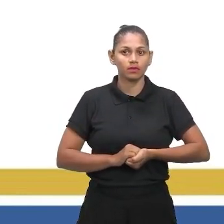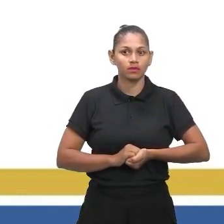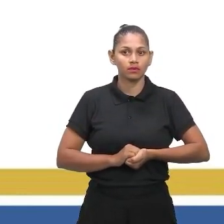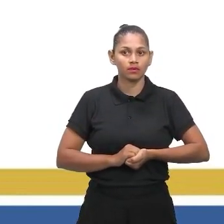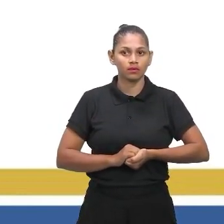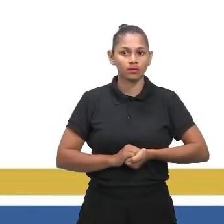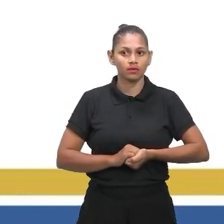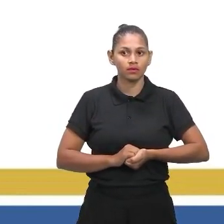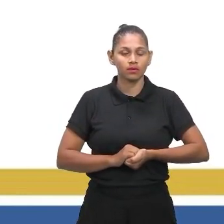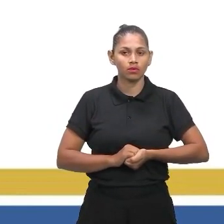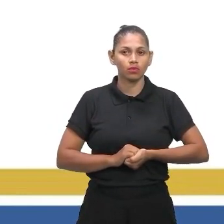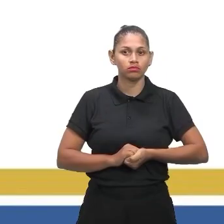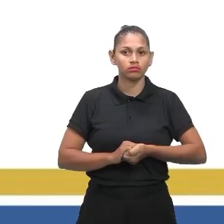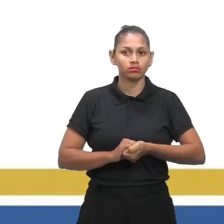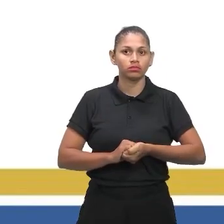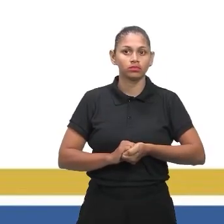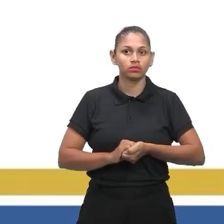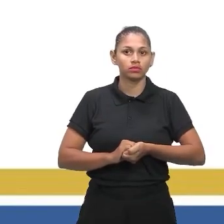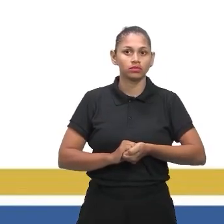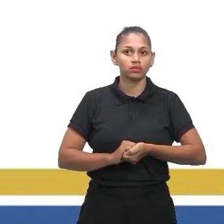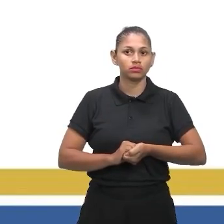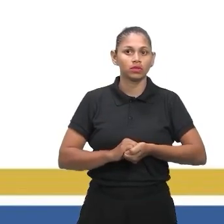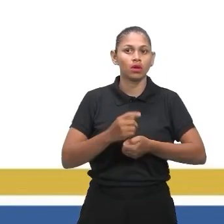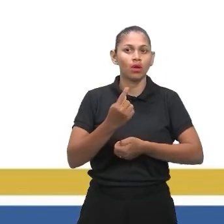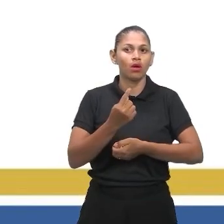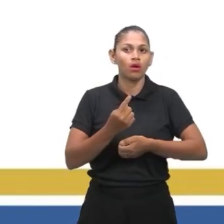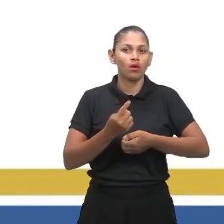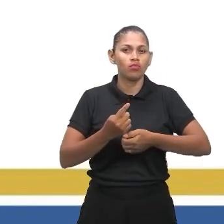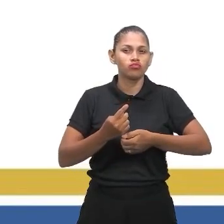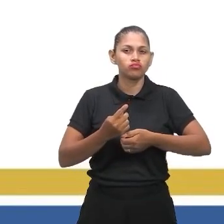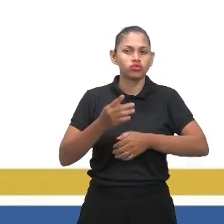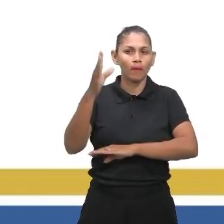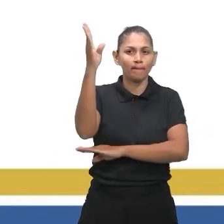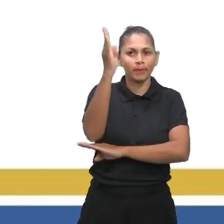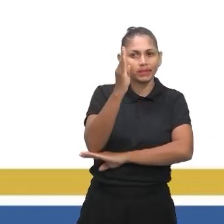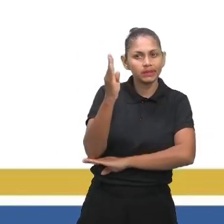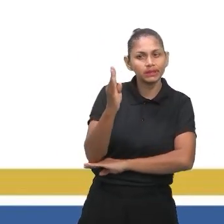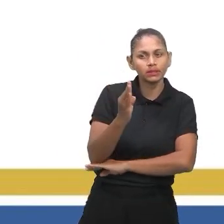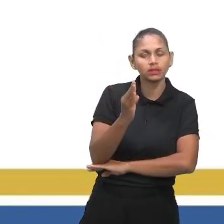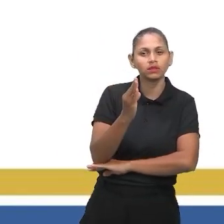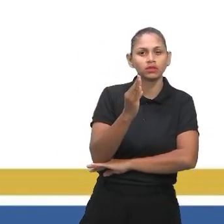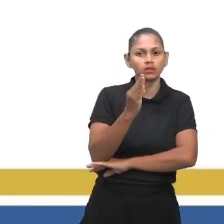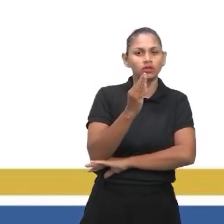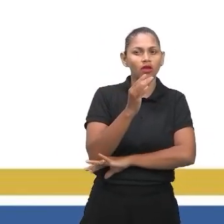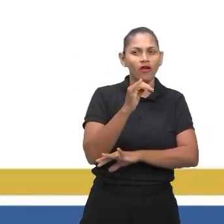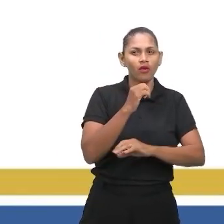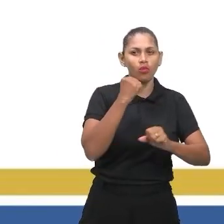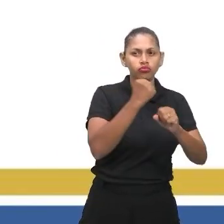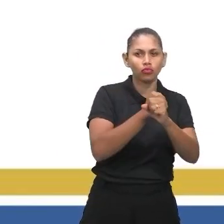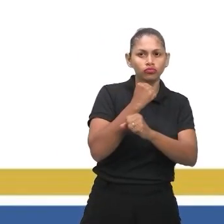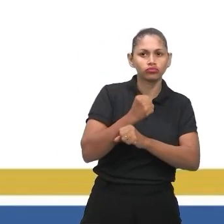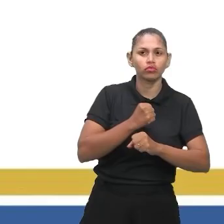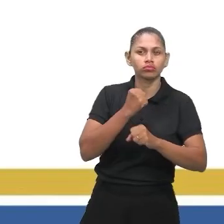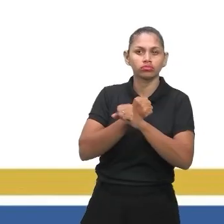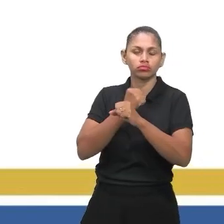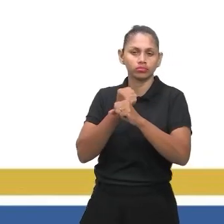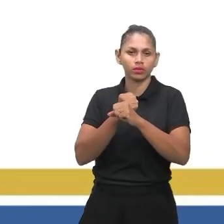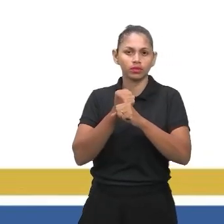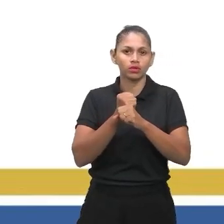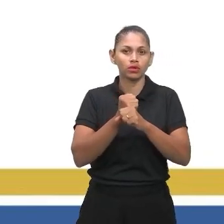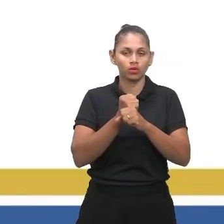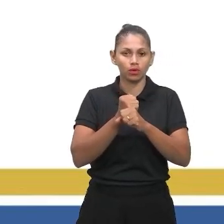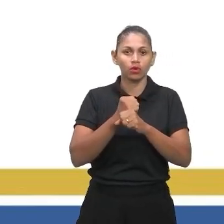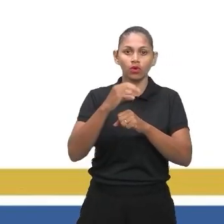Um parque temático brasileiro construiu uma réplica em miniatura do castelo de Liechtenstein. Um